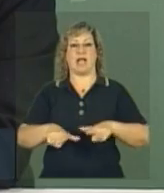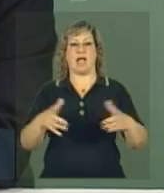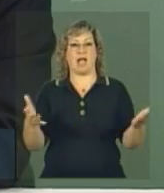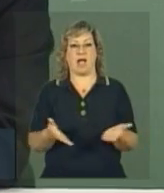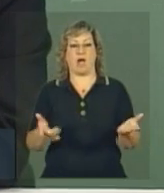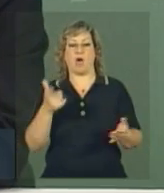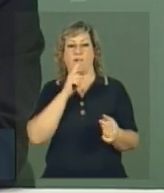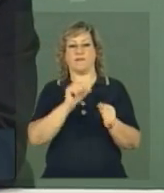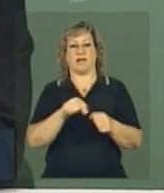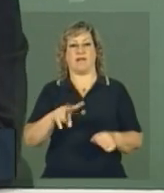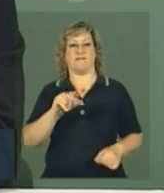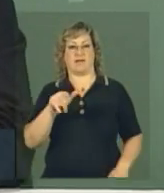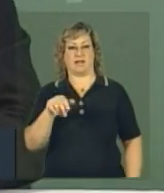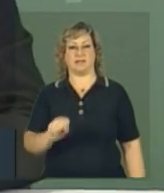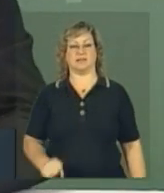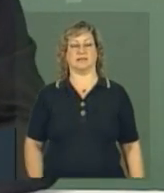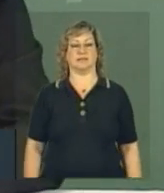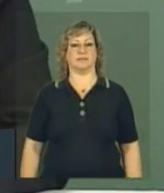construir essas vagas.